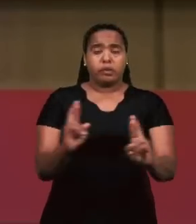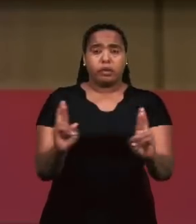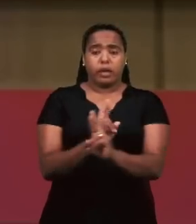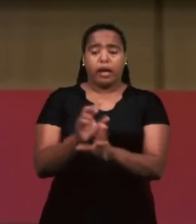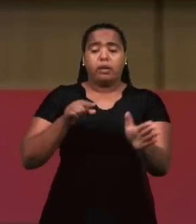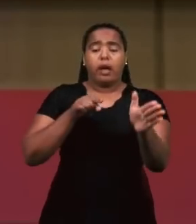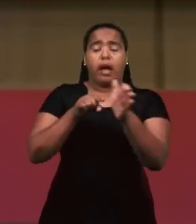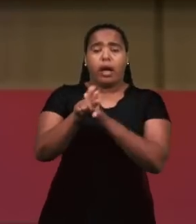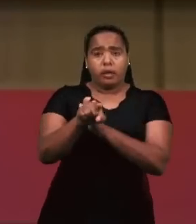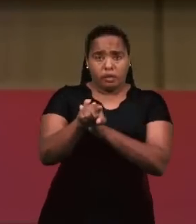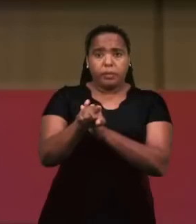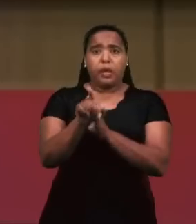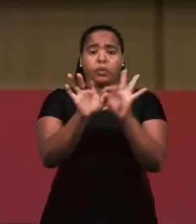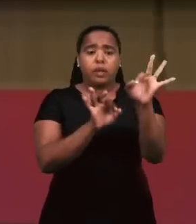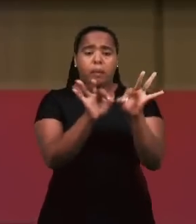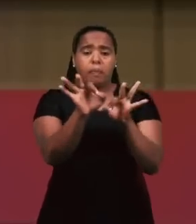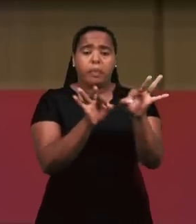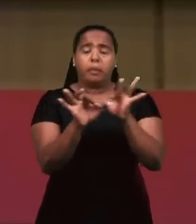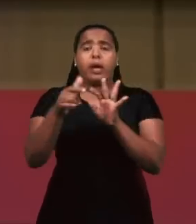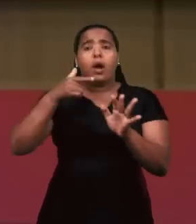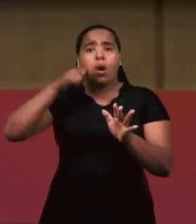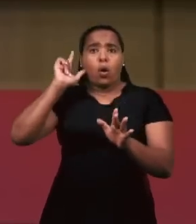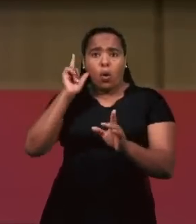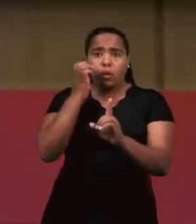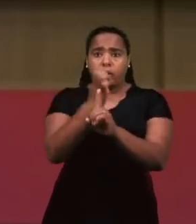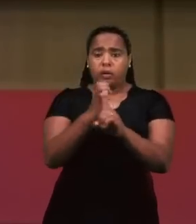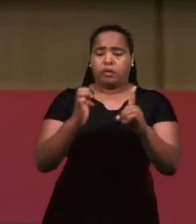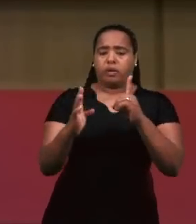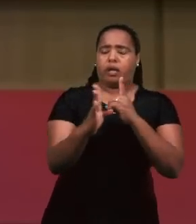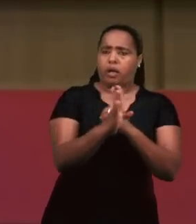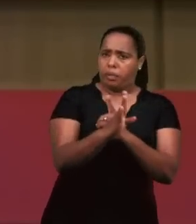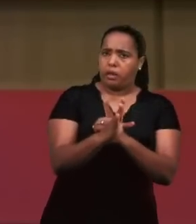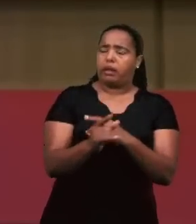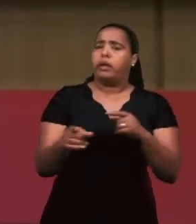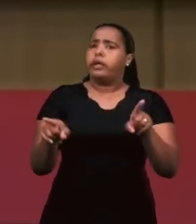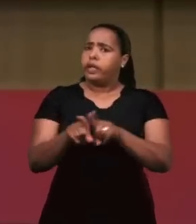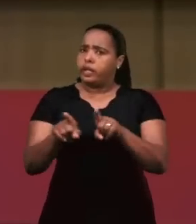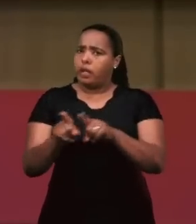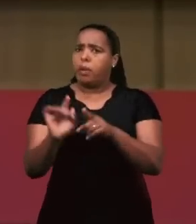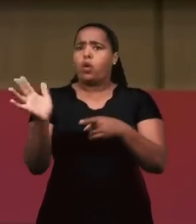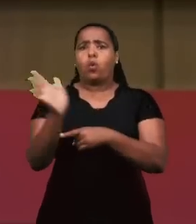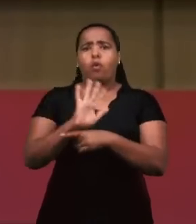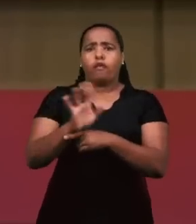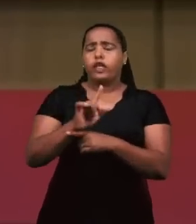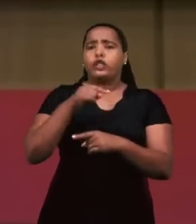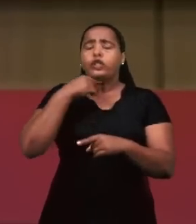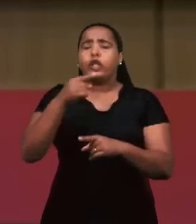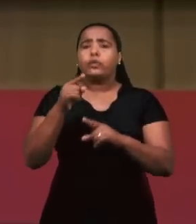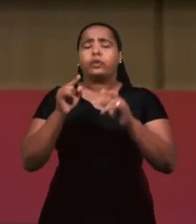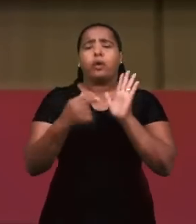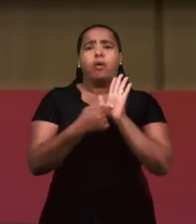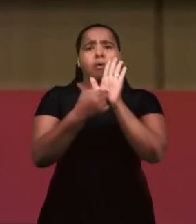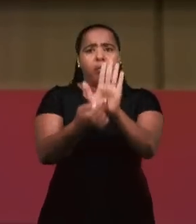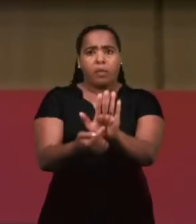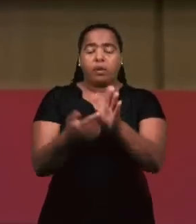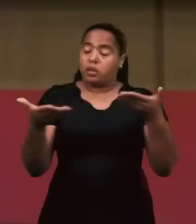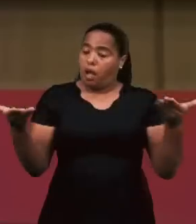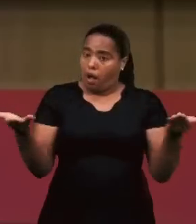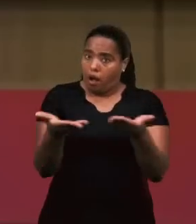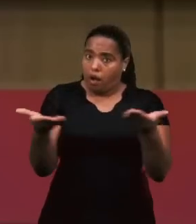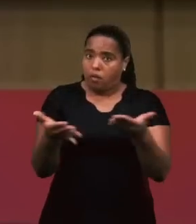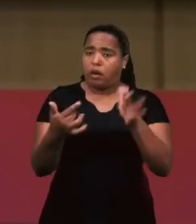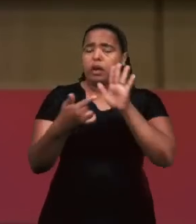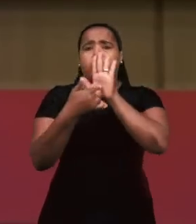perguntas que foram formuladas ontem na Escola Bíblica Dominical e aqueles vídeos que não puderam ser passados na Escola Bíblica. nós iremos passar aqui hoje,